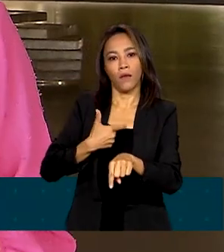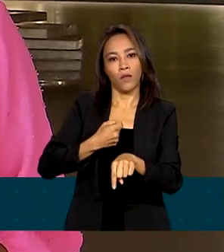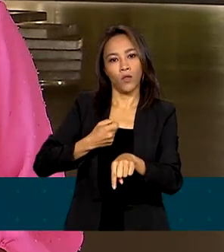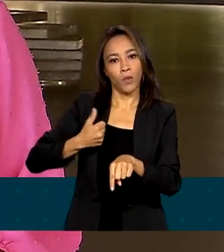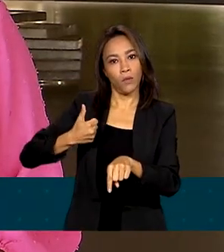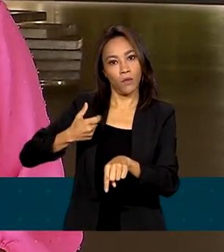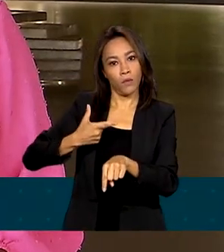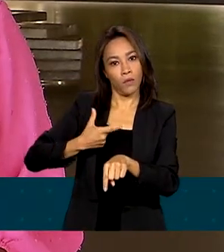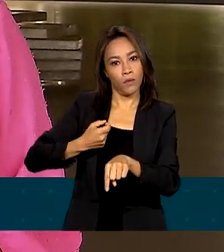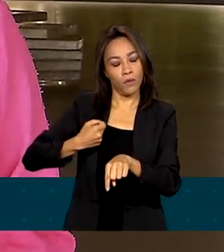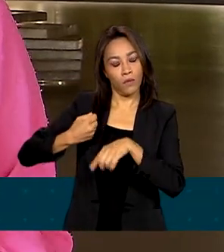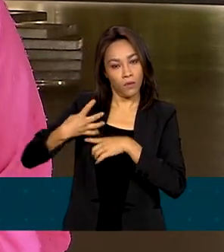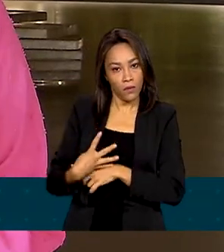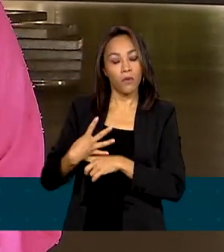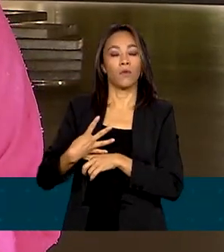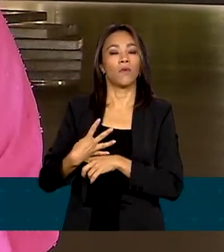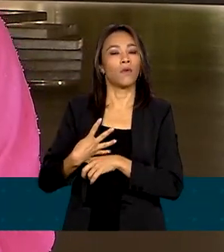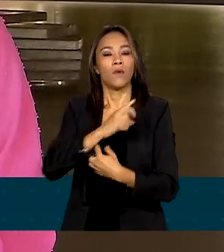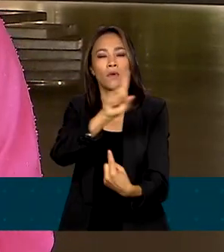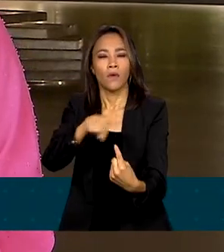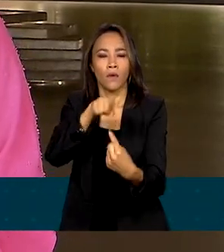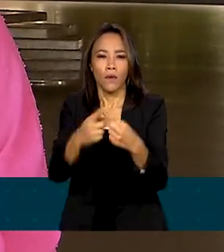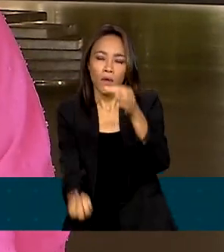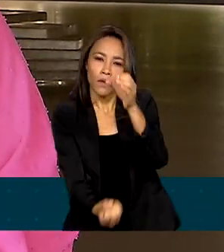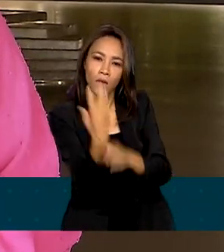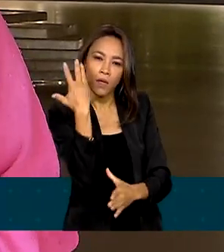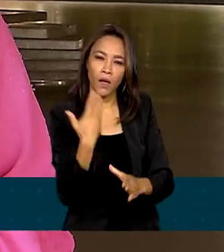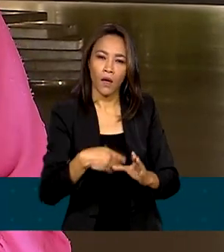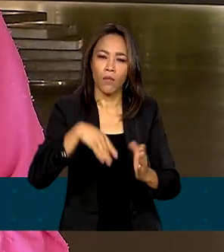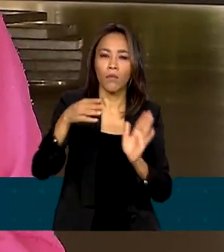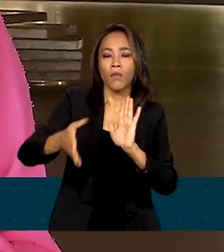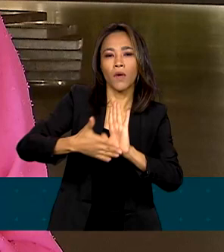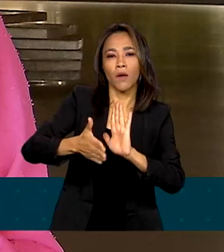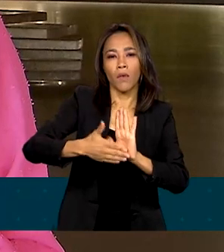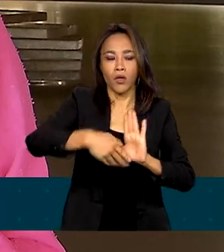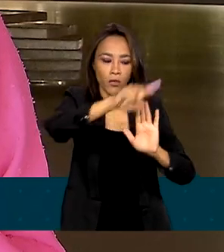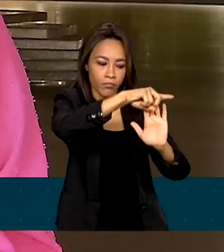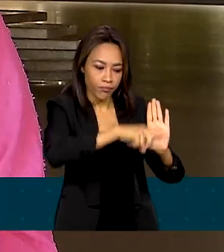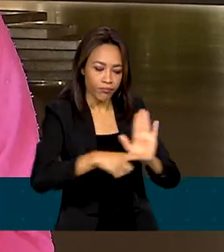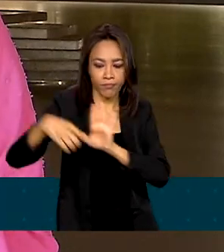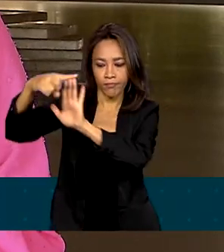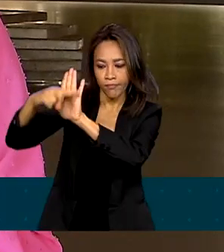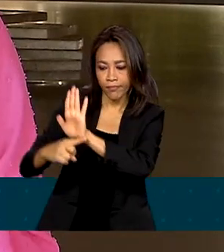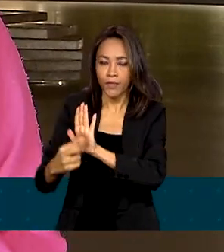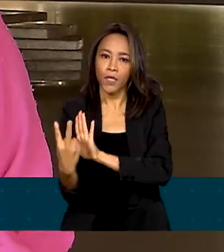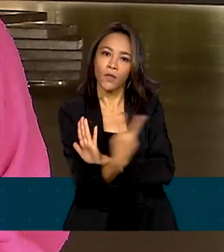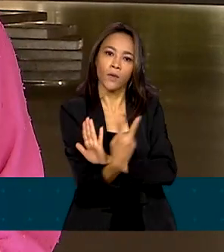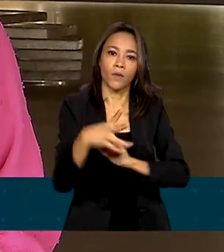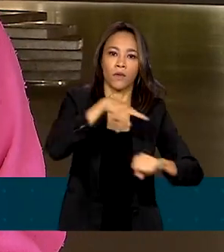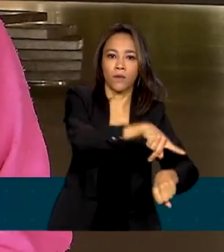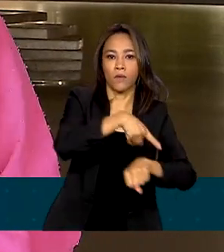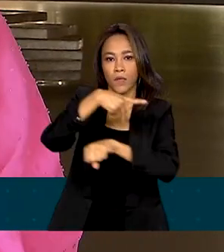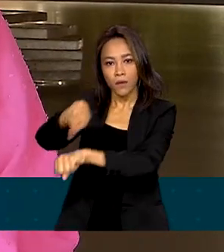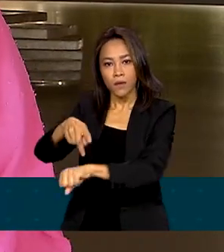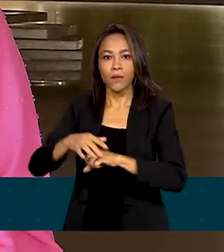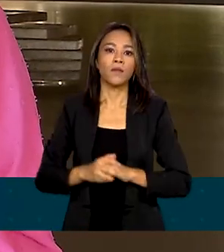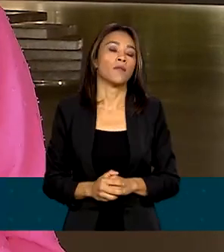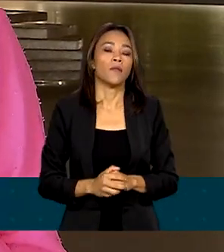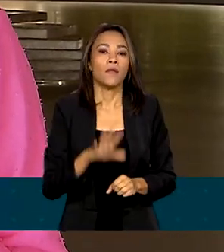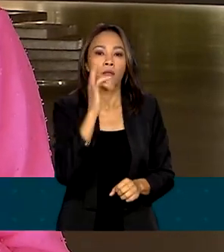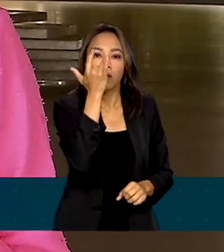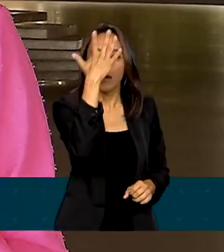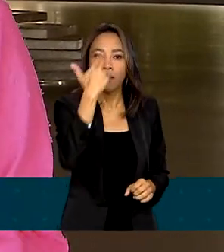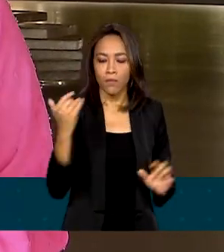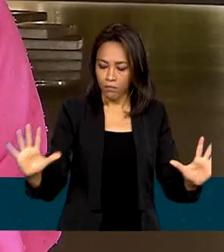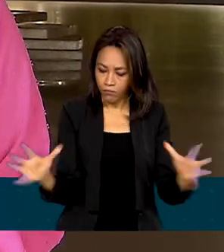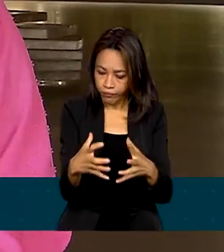acompanhar e implementar a agenda bilateral em setores estratégicos entre Brasil e China. Para facilitar